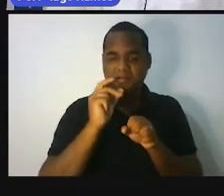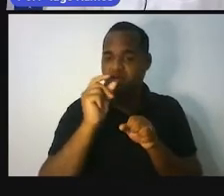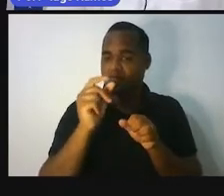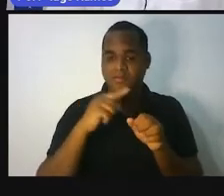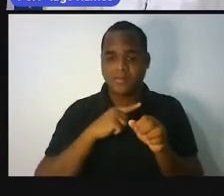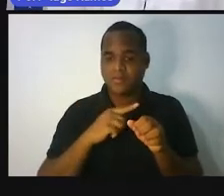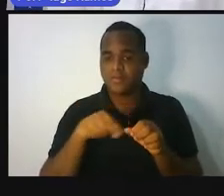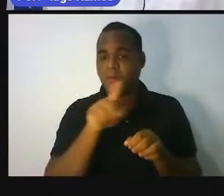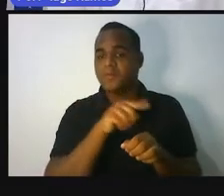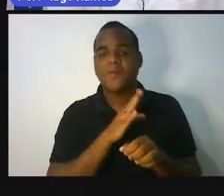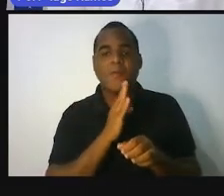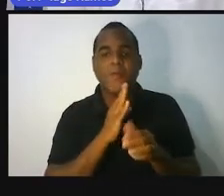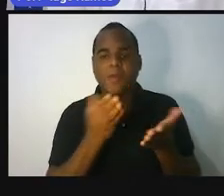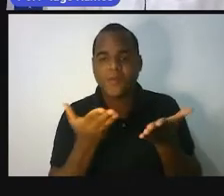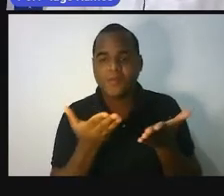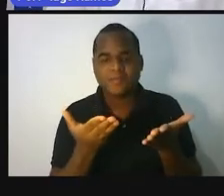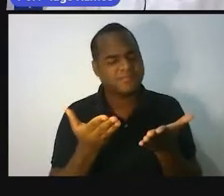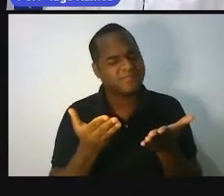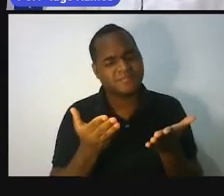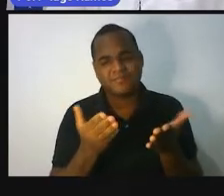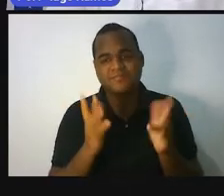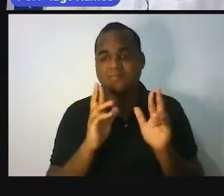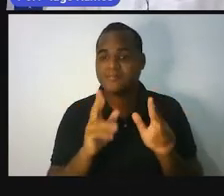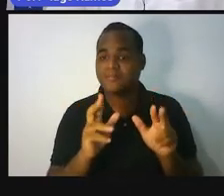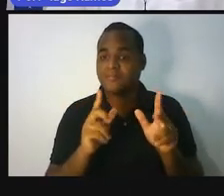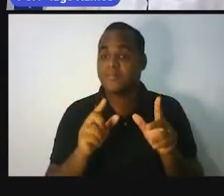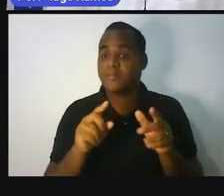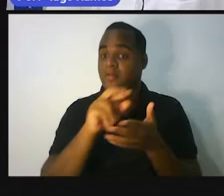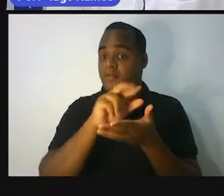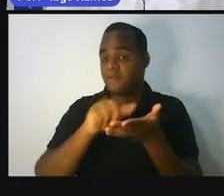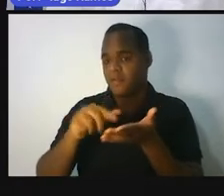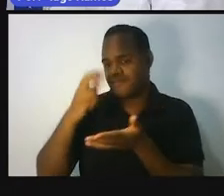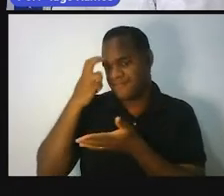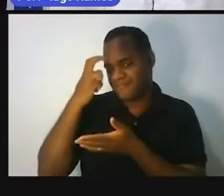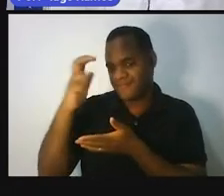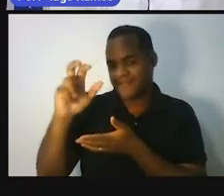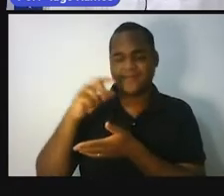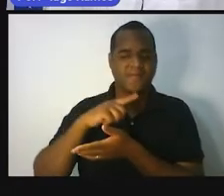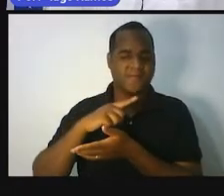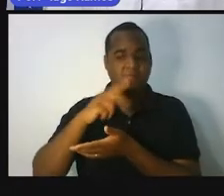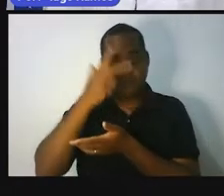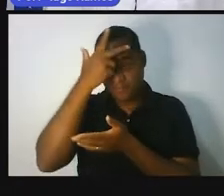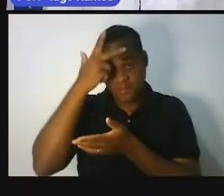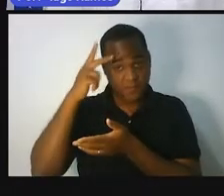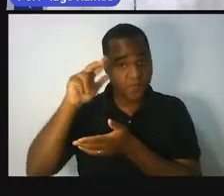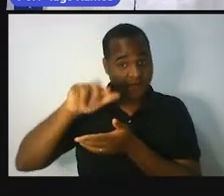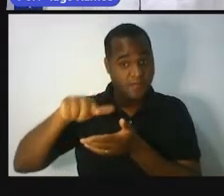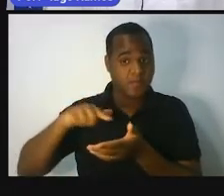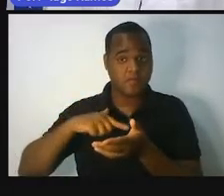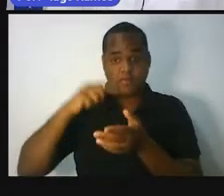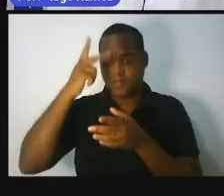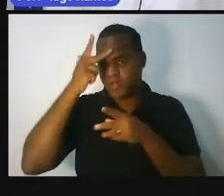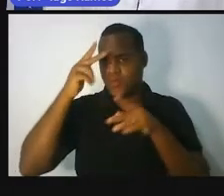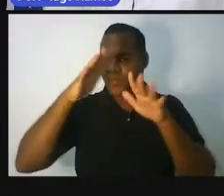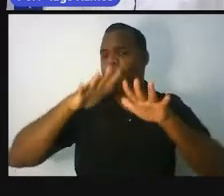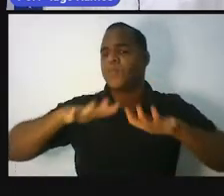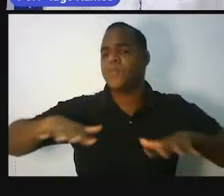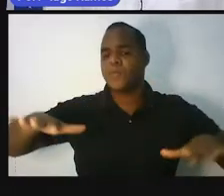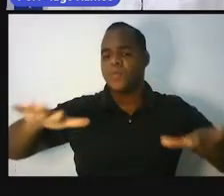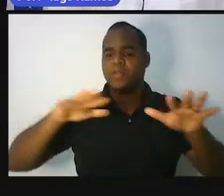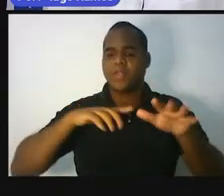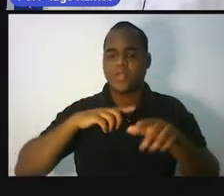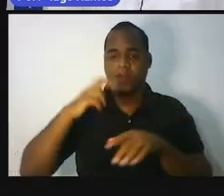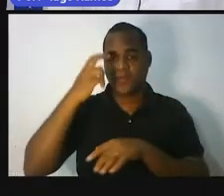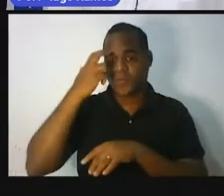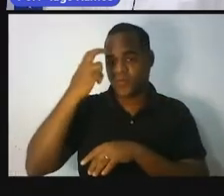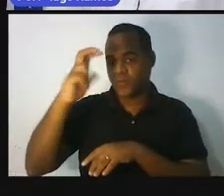a conhecemos hoje, porque várias culturas, né, várias civilizações, vários povos, de culturas